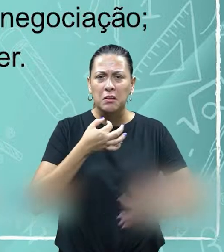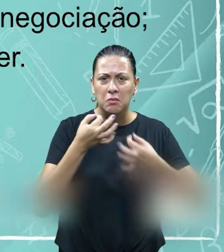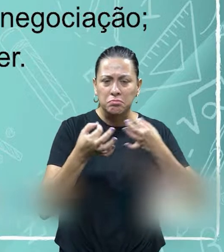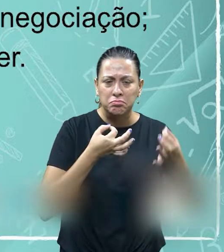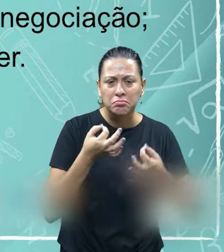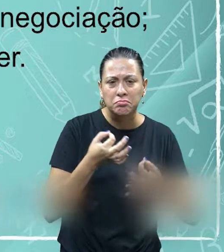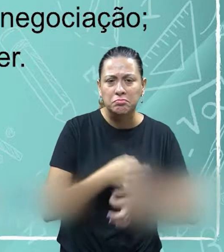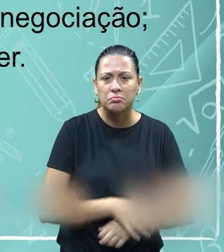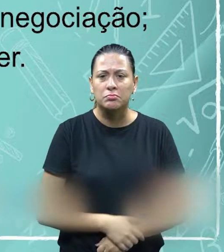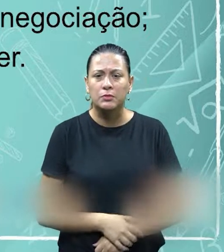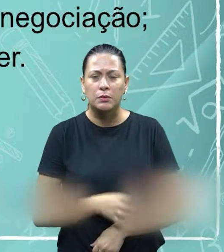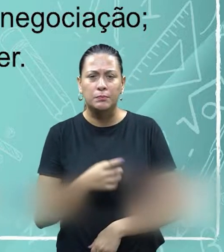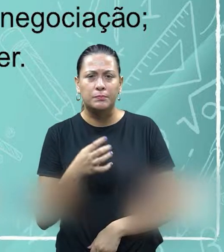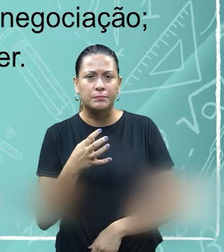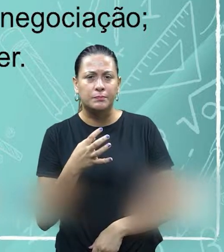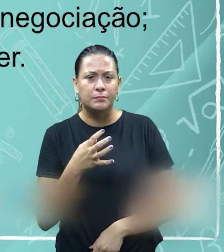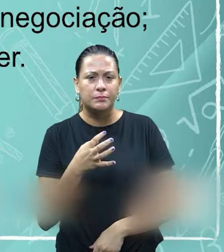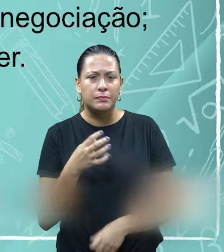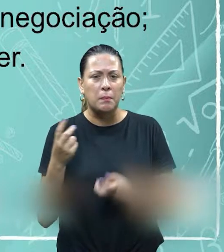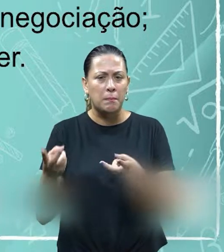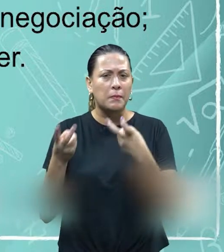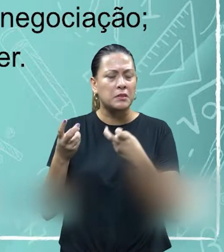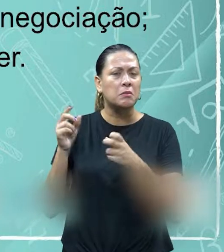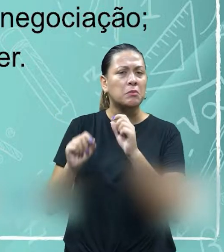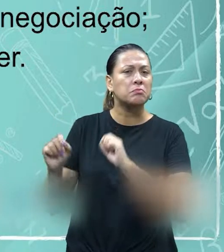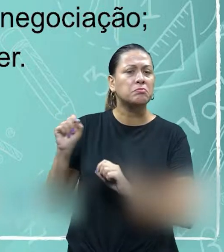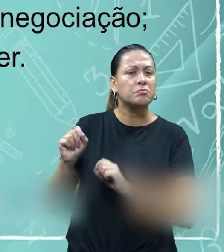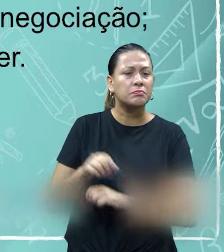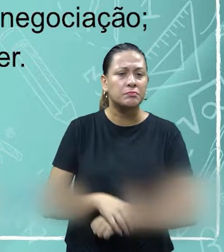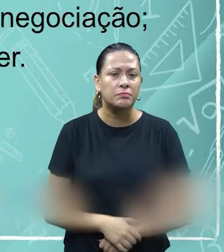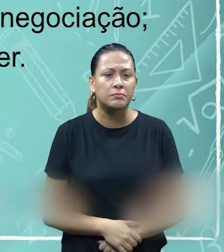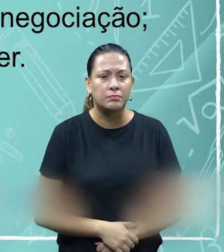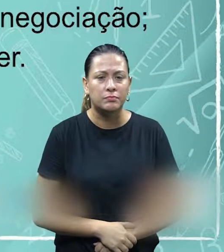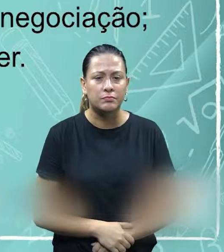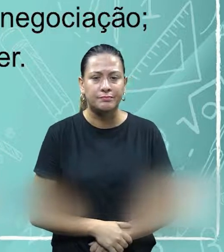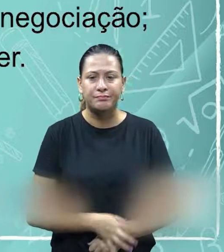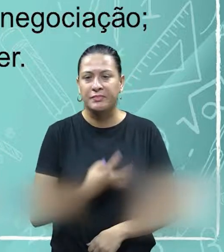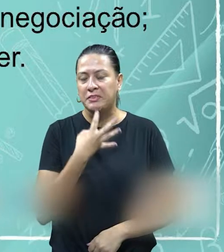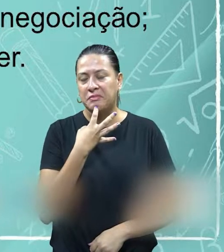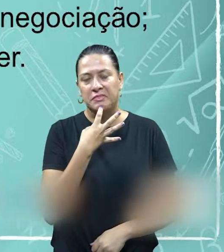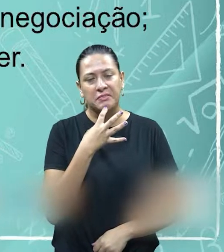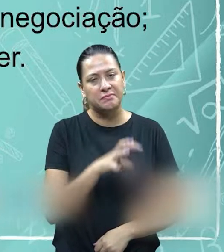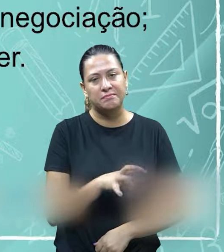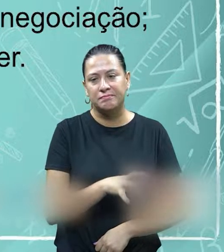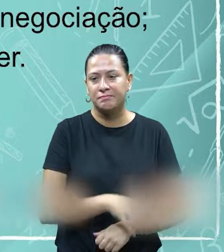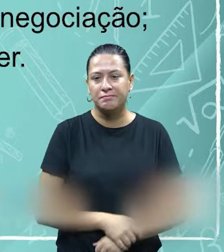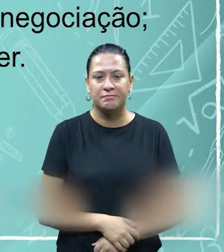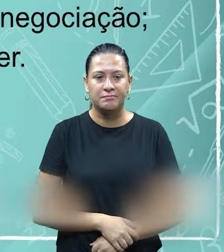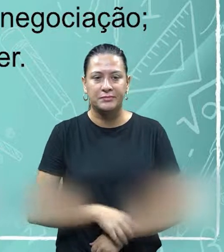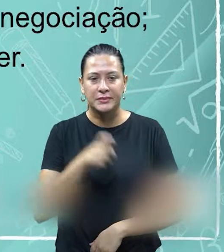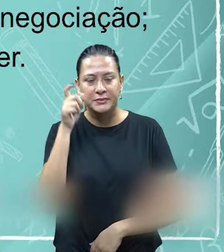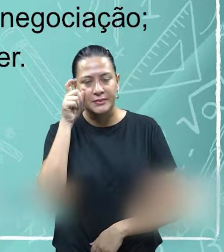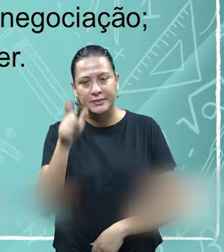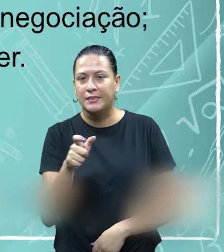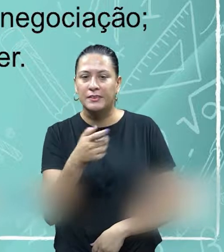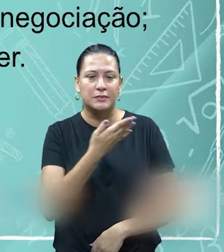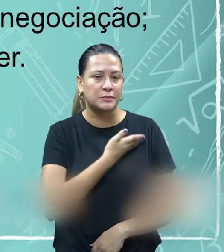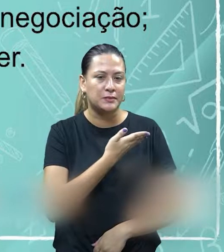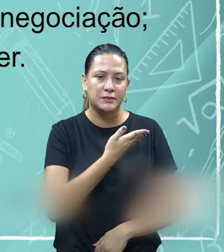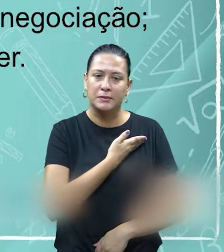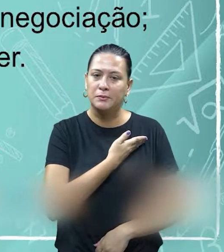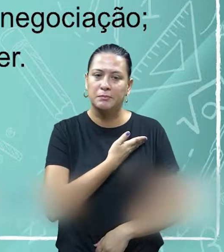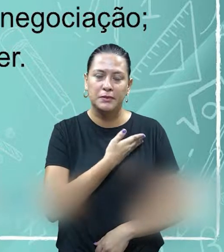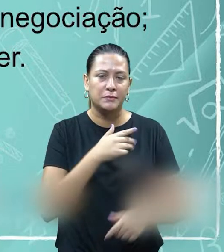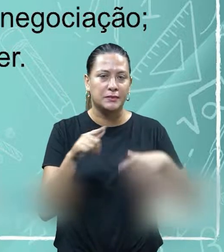aí nessa breve argumentação observamos que o negociador, ele desconhece claramente os